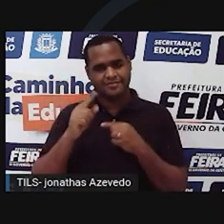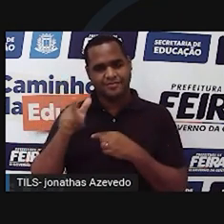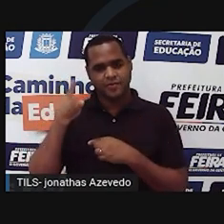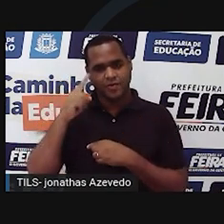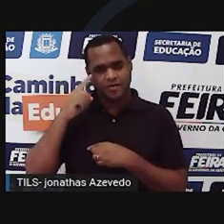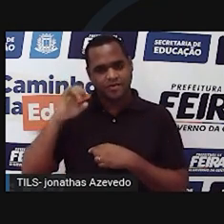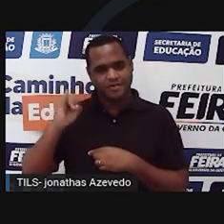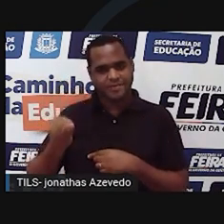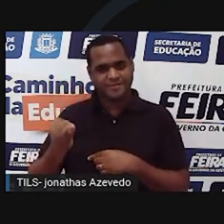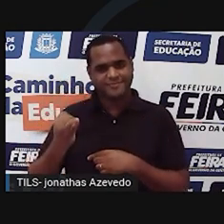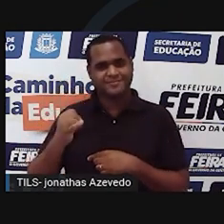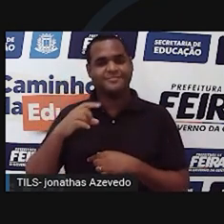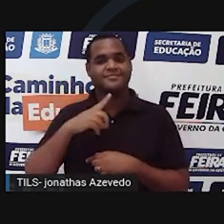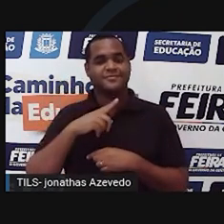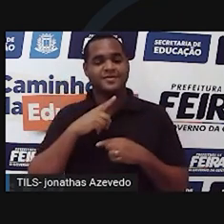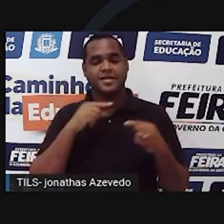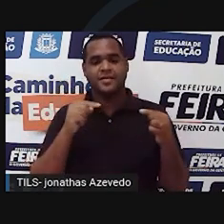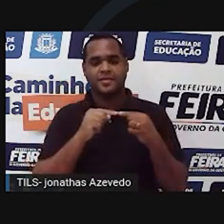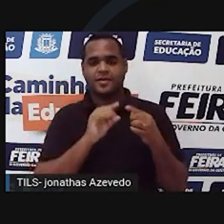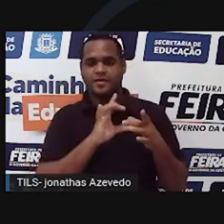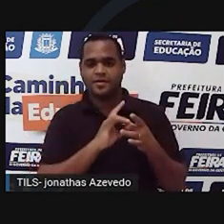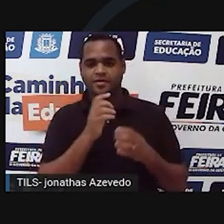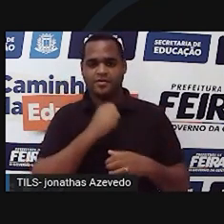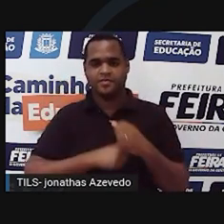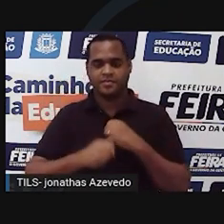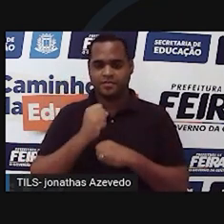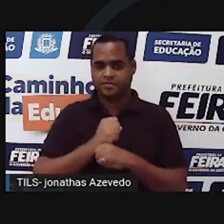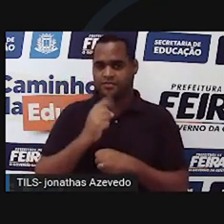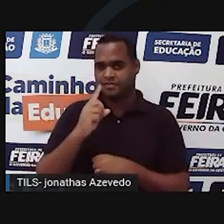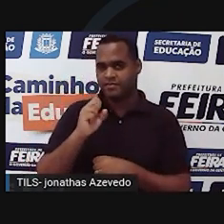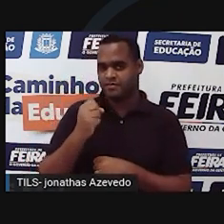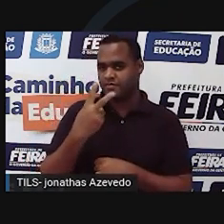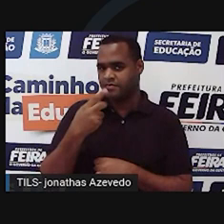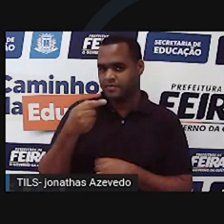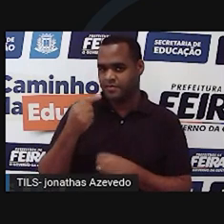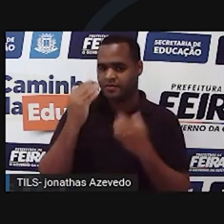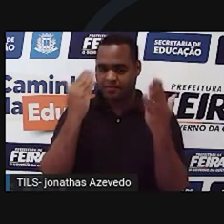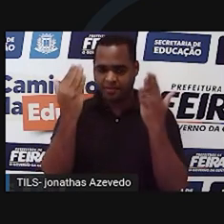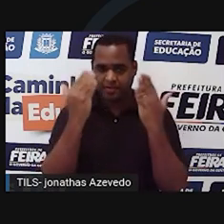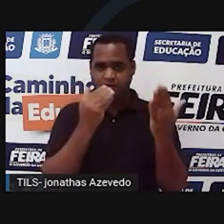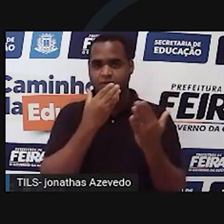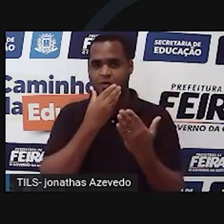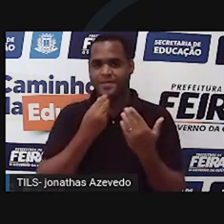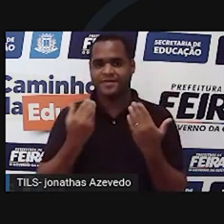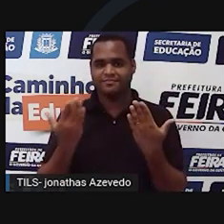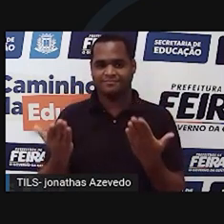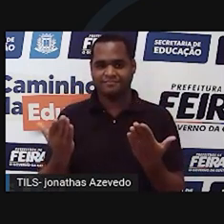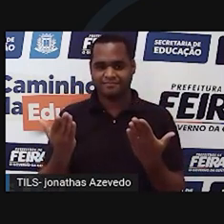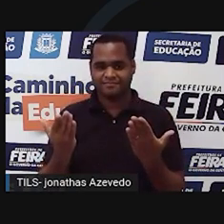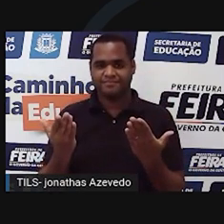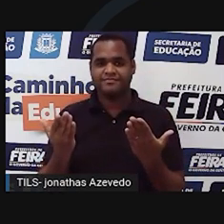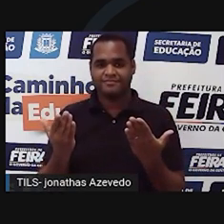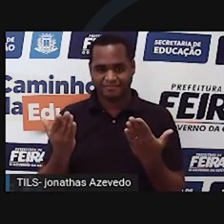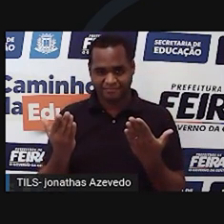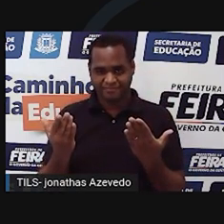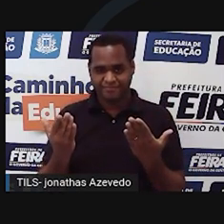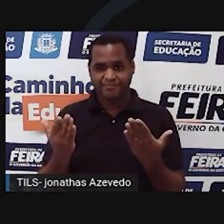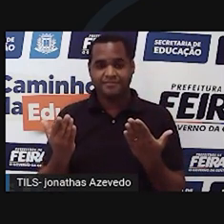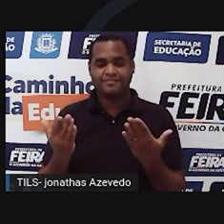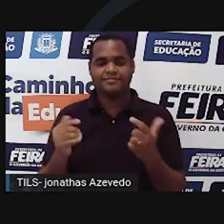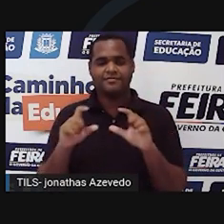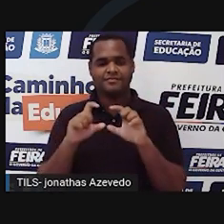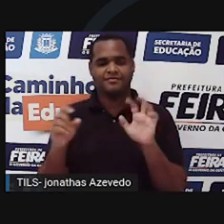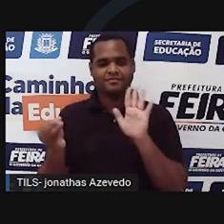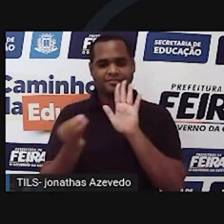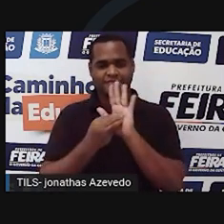associado aos tipos sanguíneos. Em 1927, um psicólogo chamado Takeji Furukawa, ele publicou